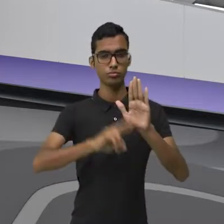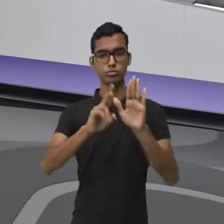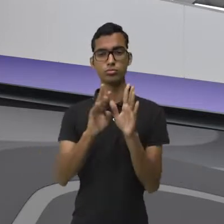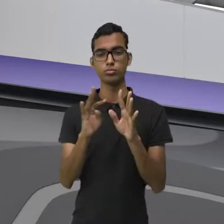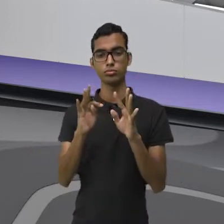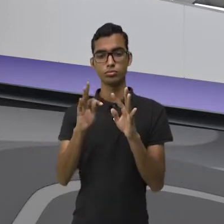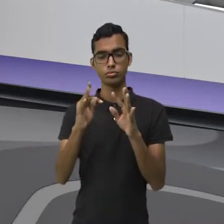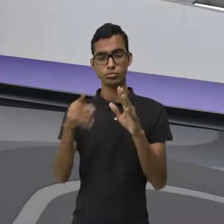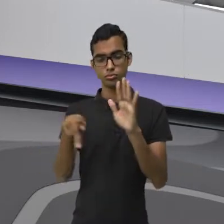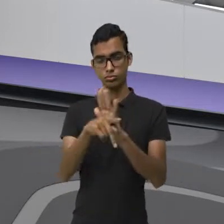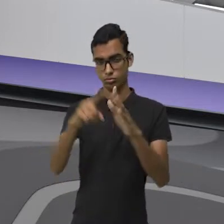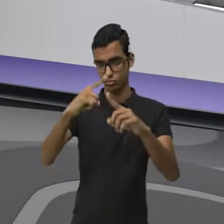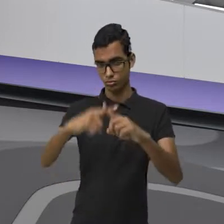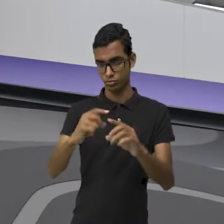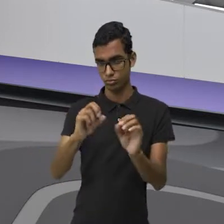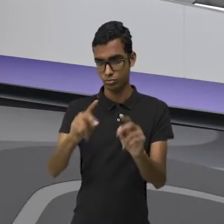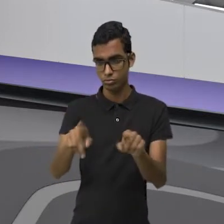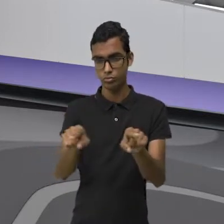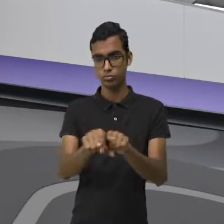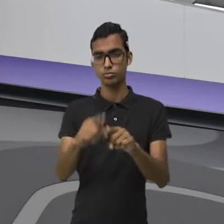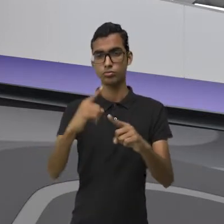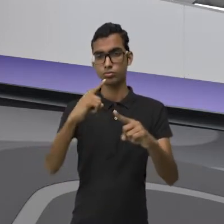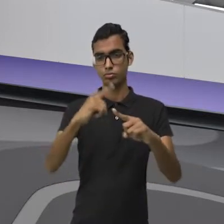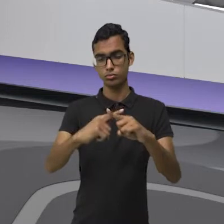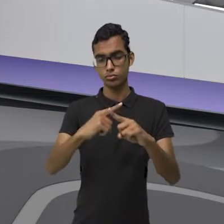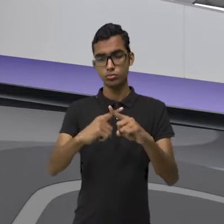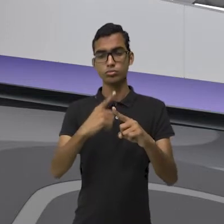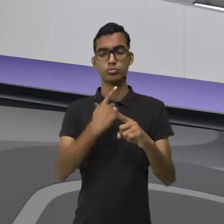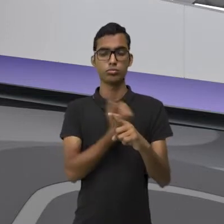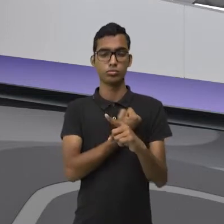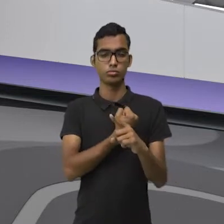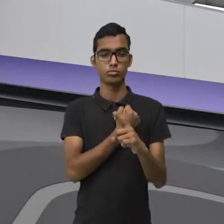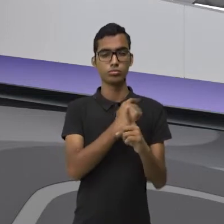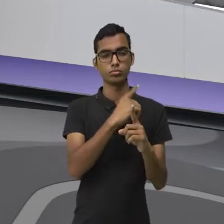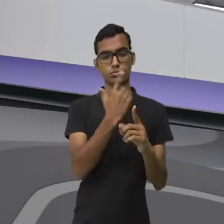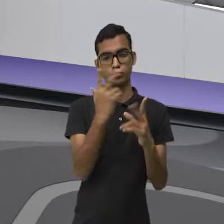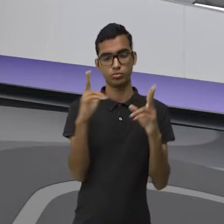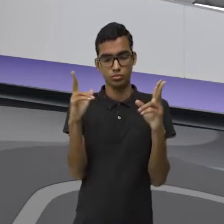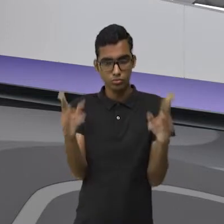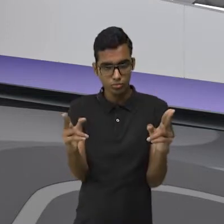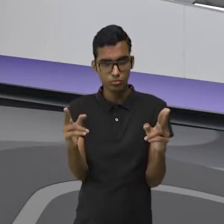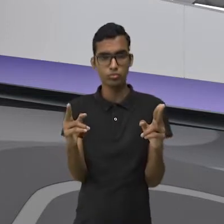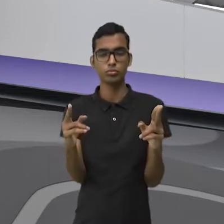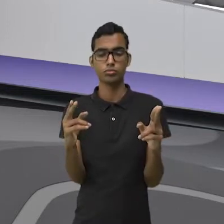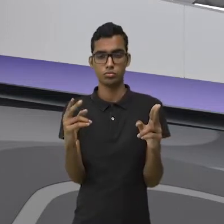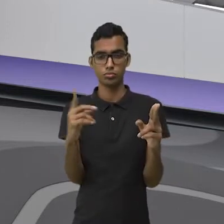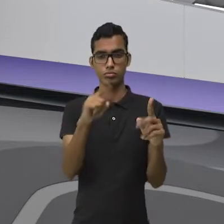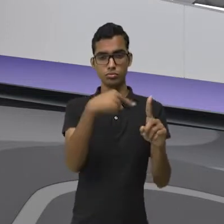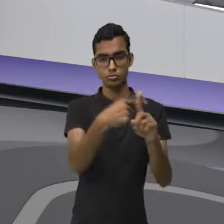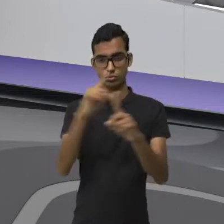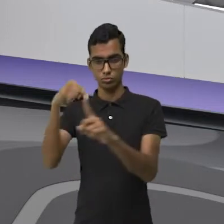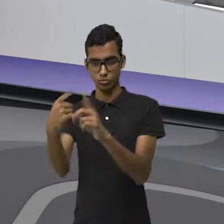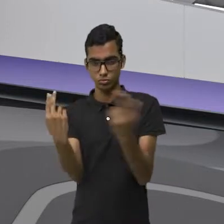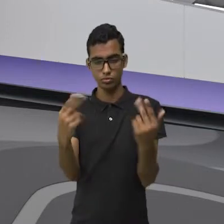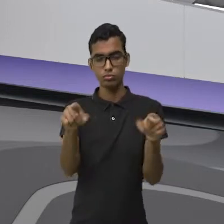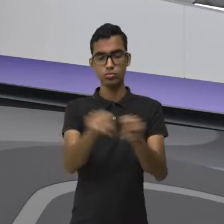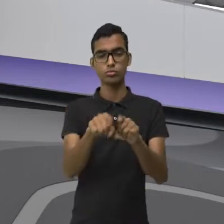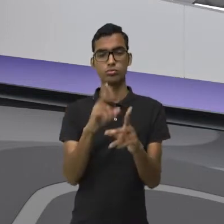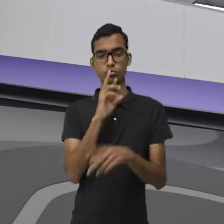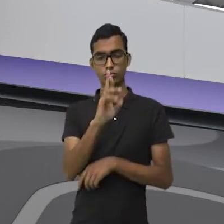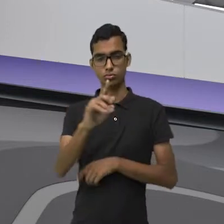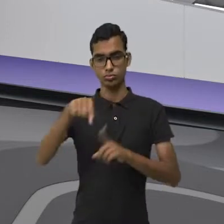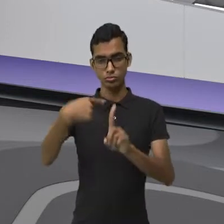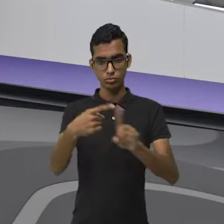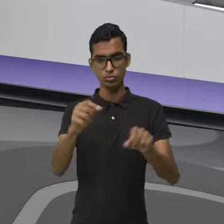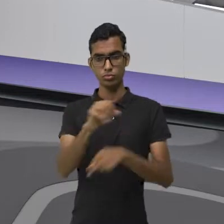vale para a multiplicação. Multiplicação de sinais iguais, resultado positivo. E multiplicação de sinais